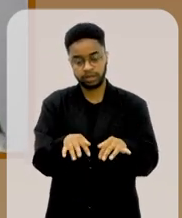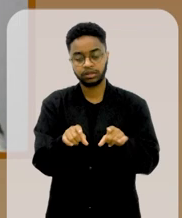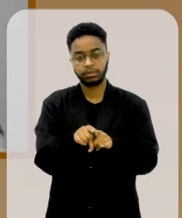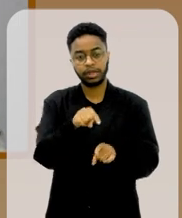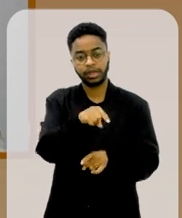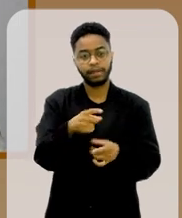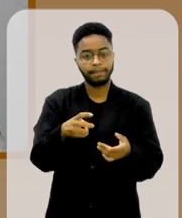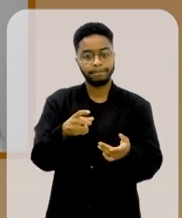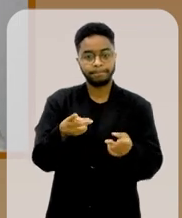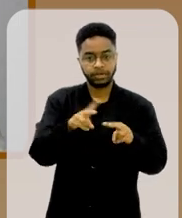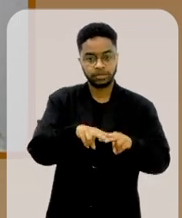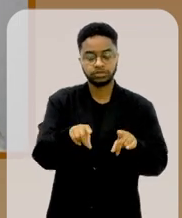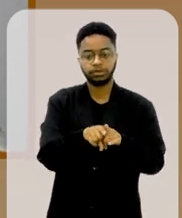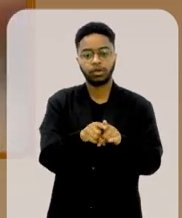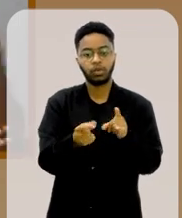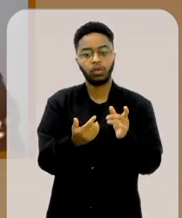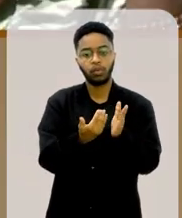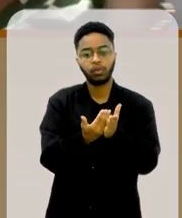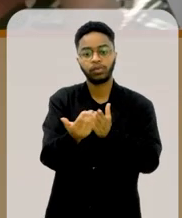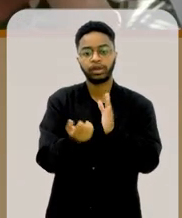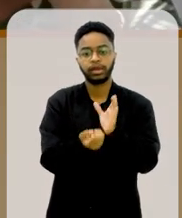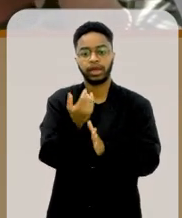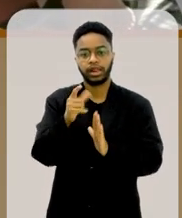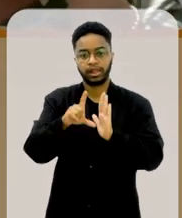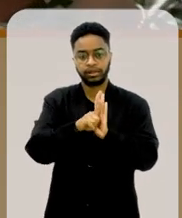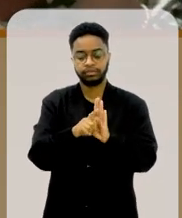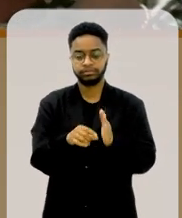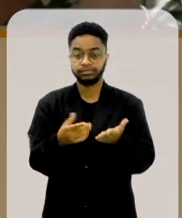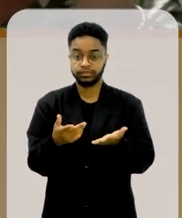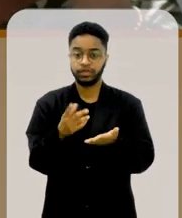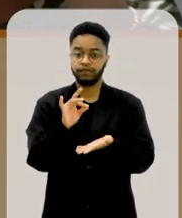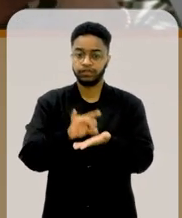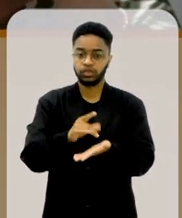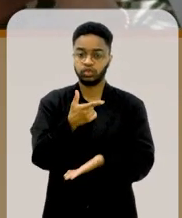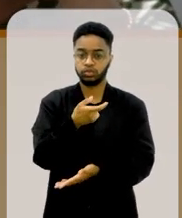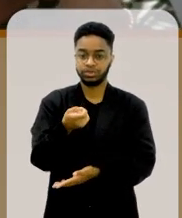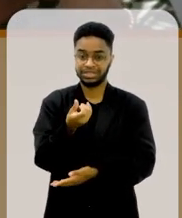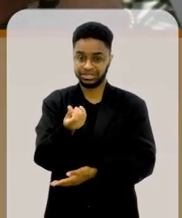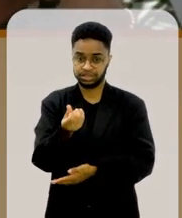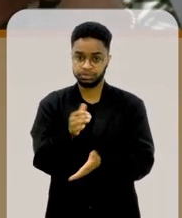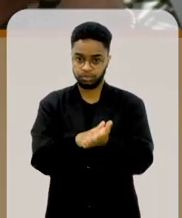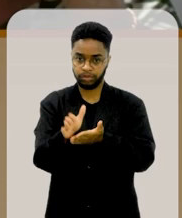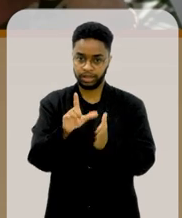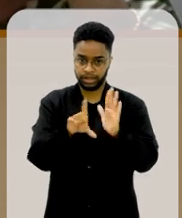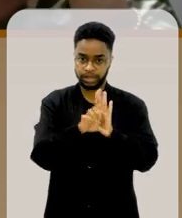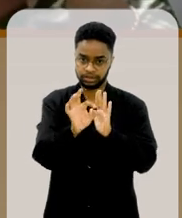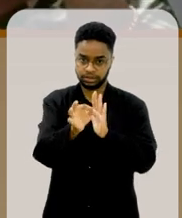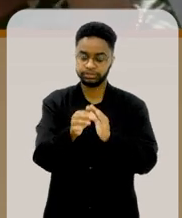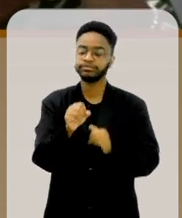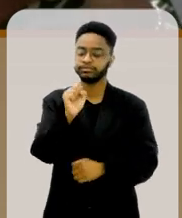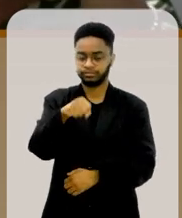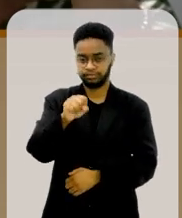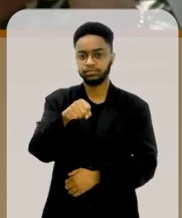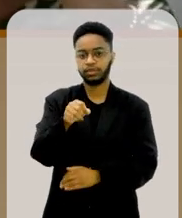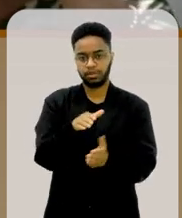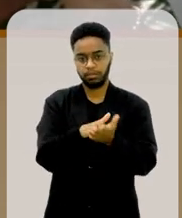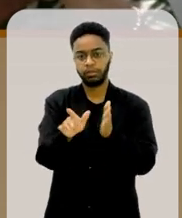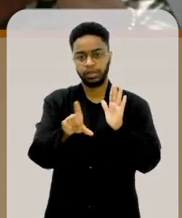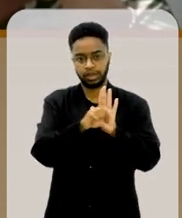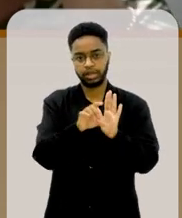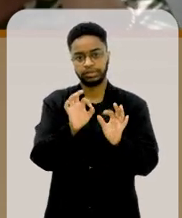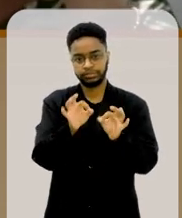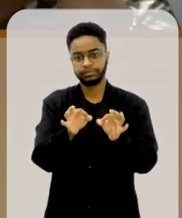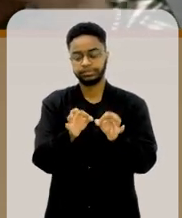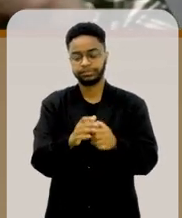e a lei começou a ser trabalhada. E aí, na verdade, 2006 é a publicação da lei, né? Publicação da lei,